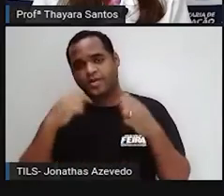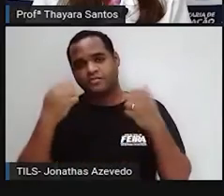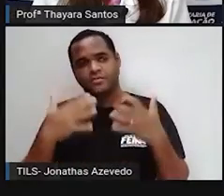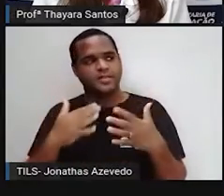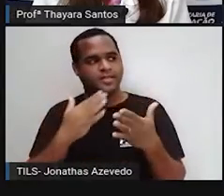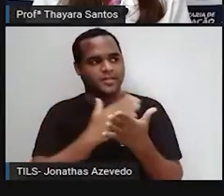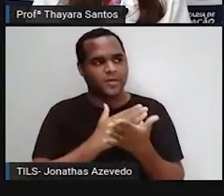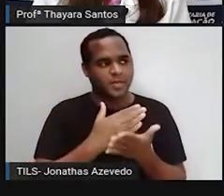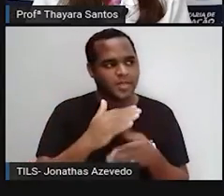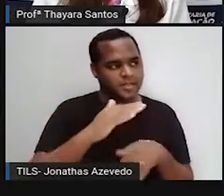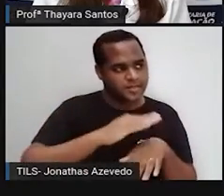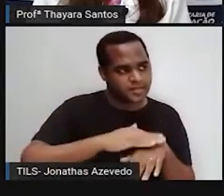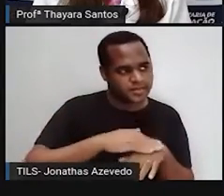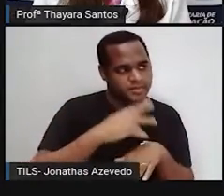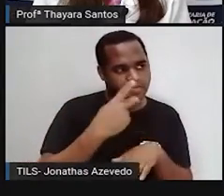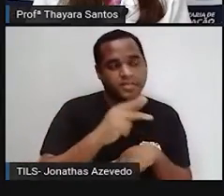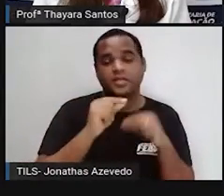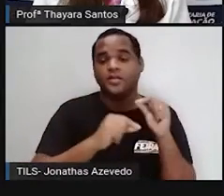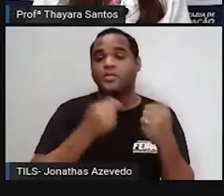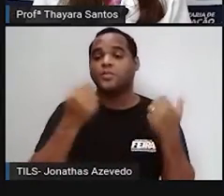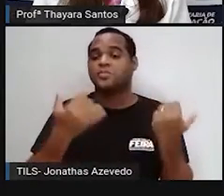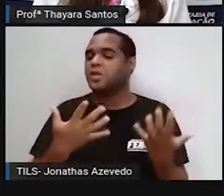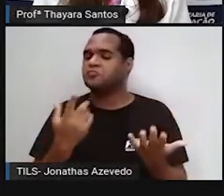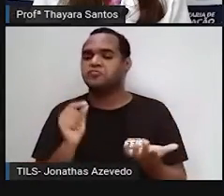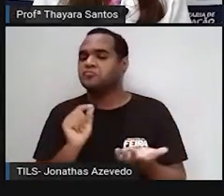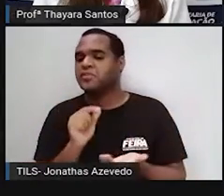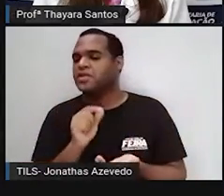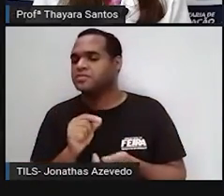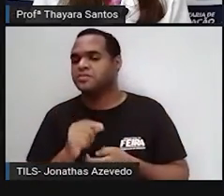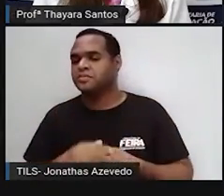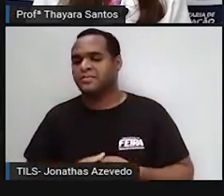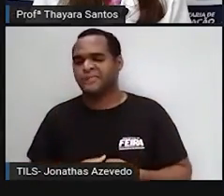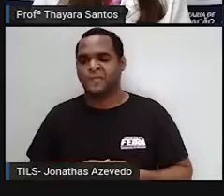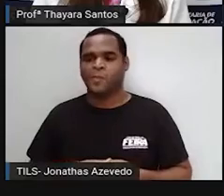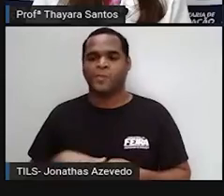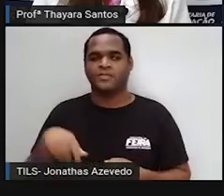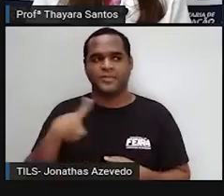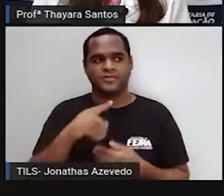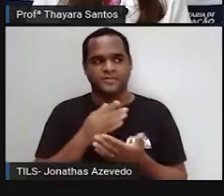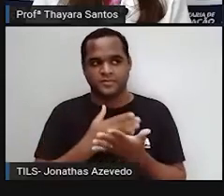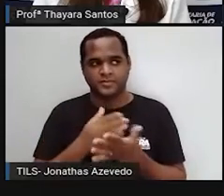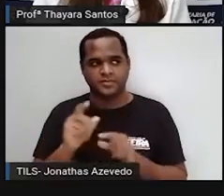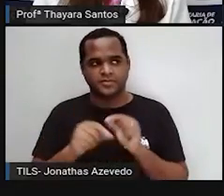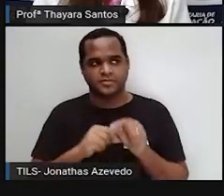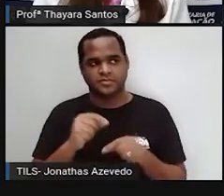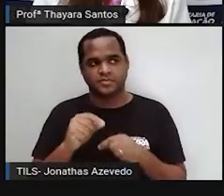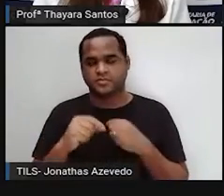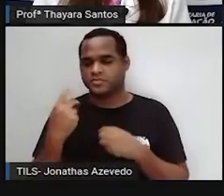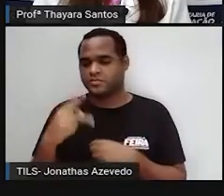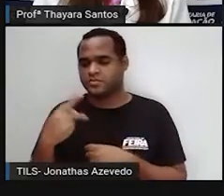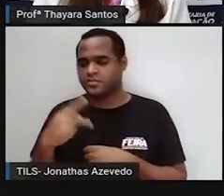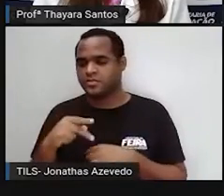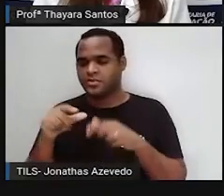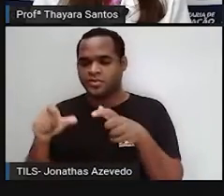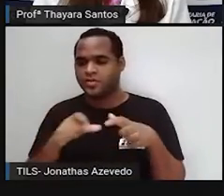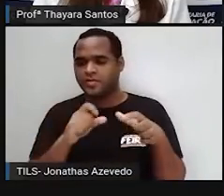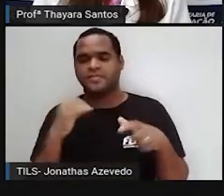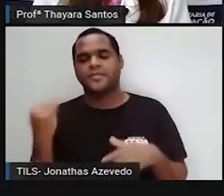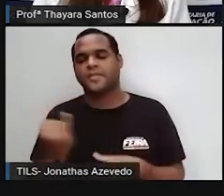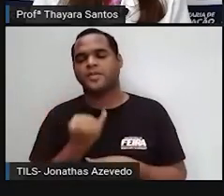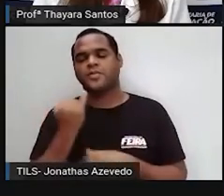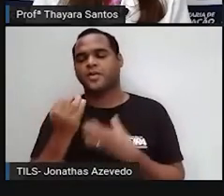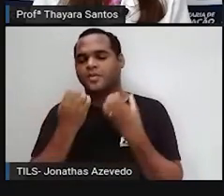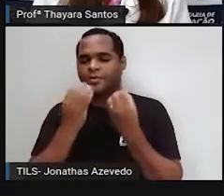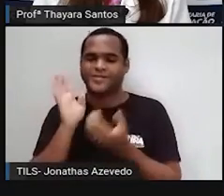origem dos produtos que a gente consome. Então, consumir de produtores locais é muito bacana, porque além de você